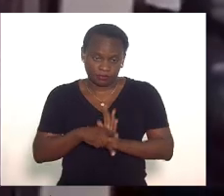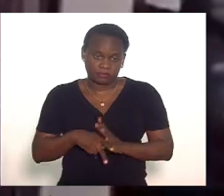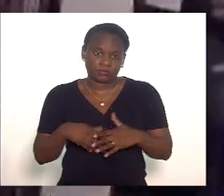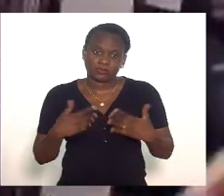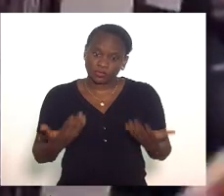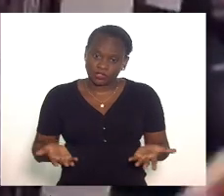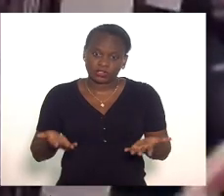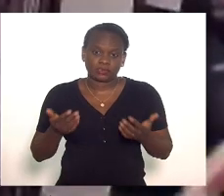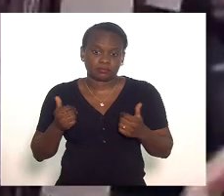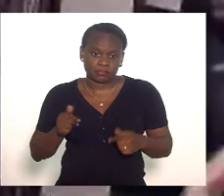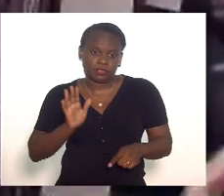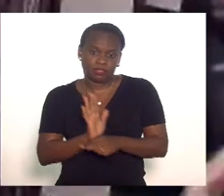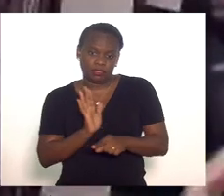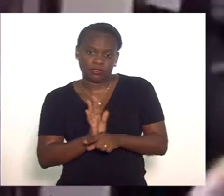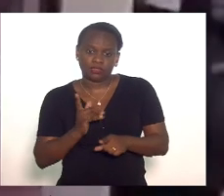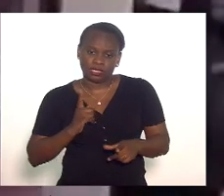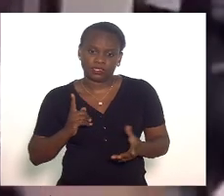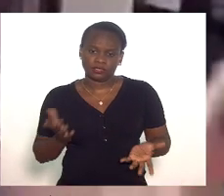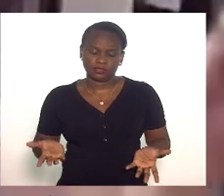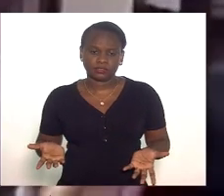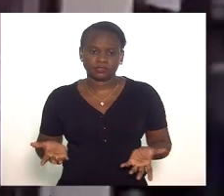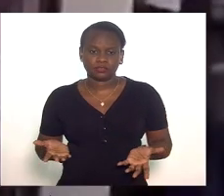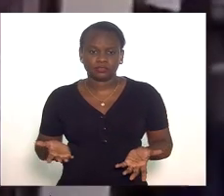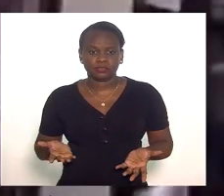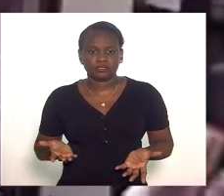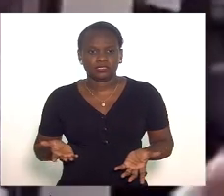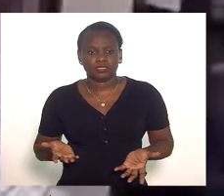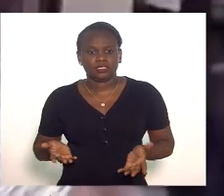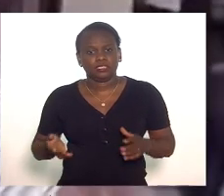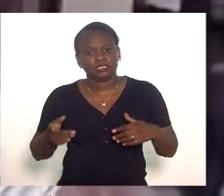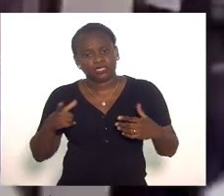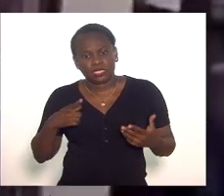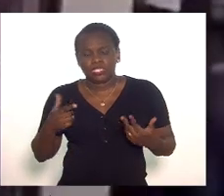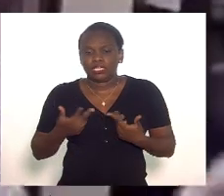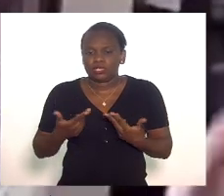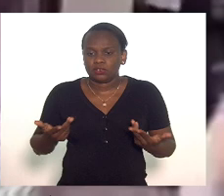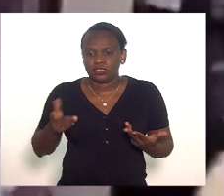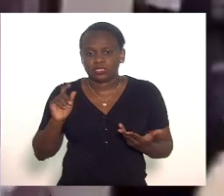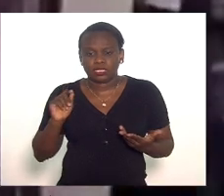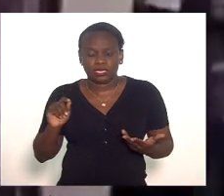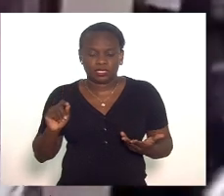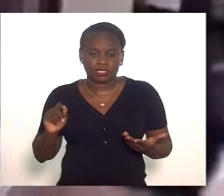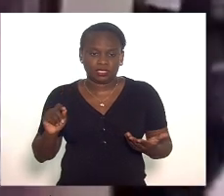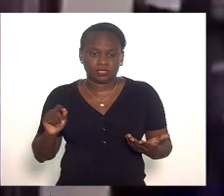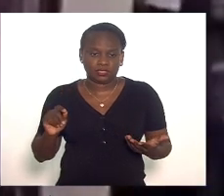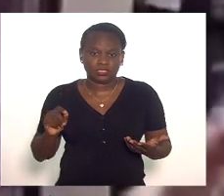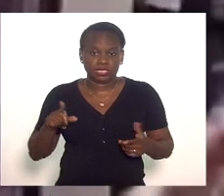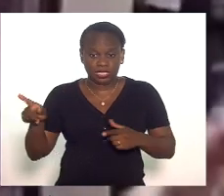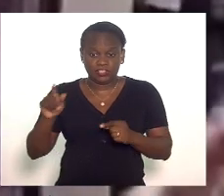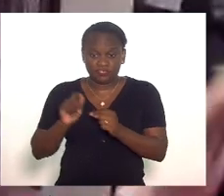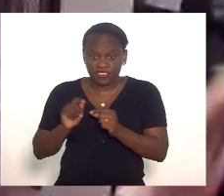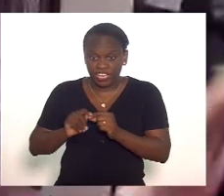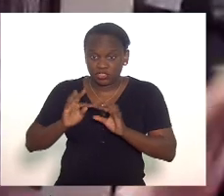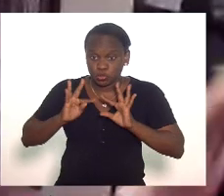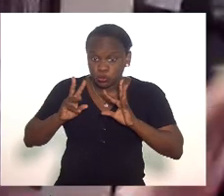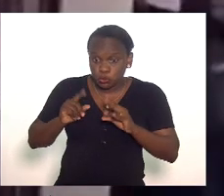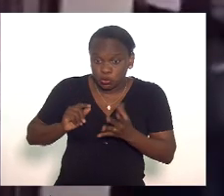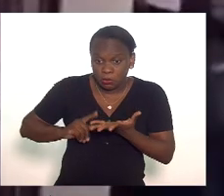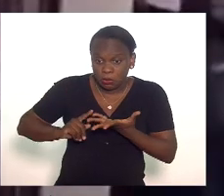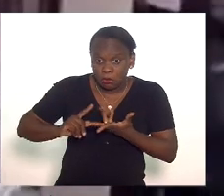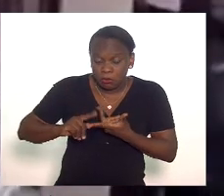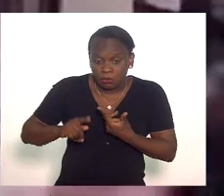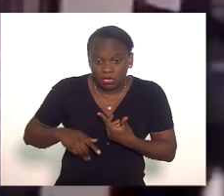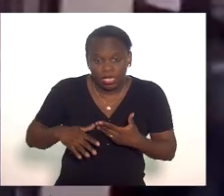estar muito bem respaldado deve estar aquele negócio se ele está fazendo tudo isto